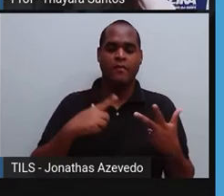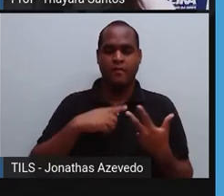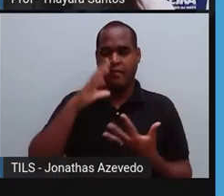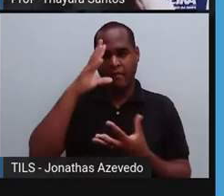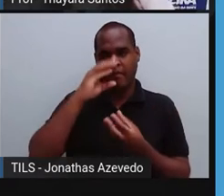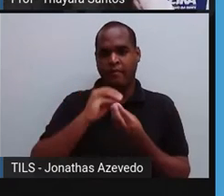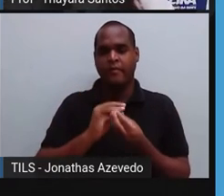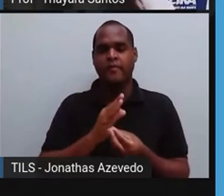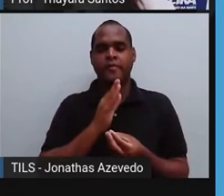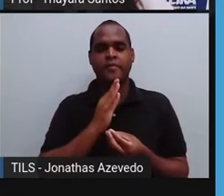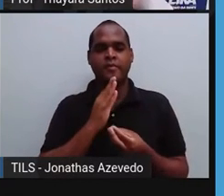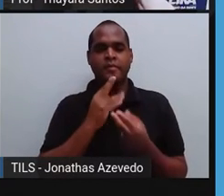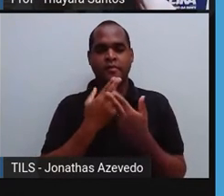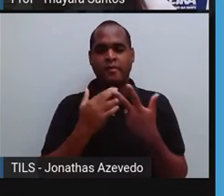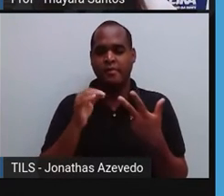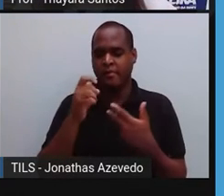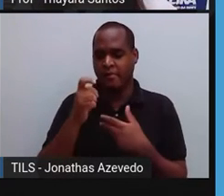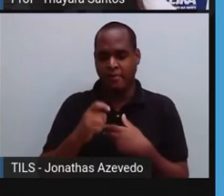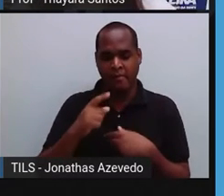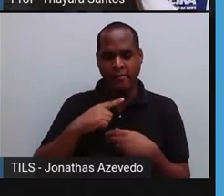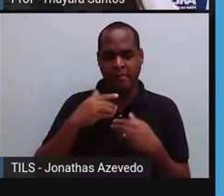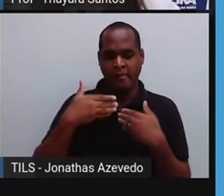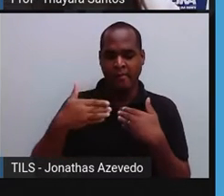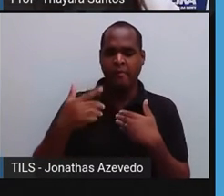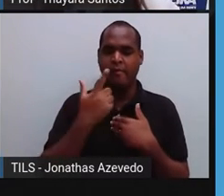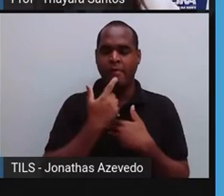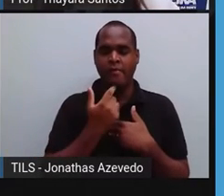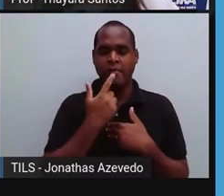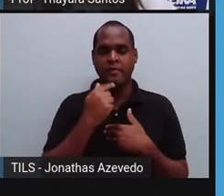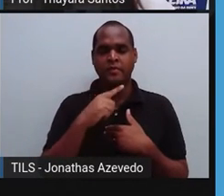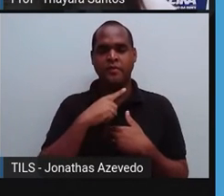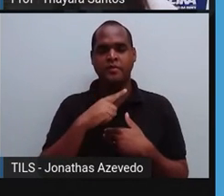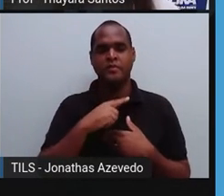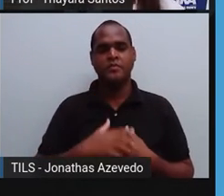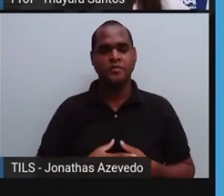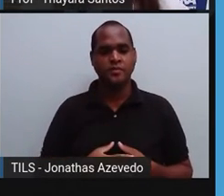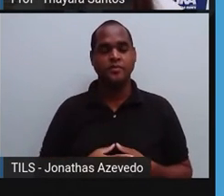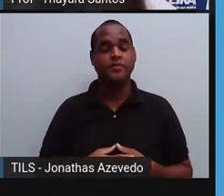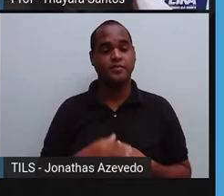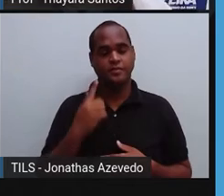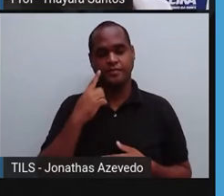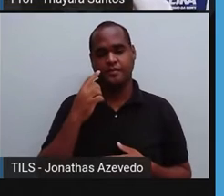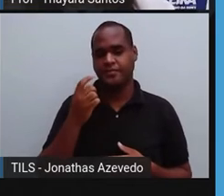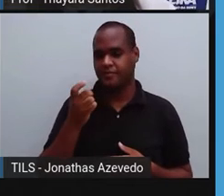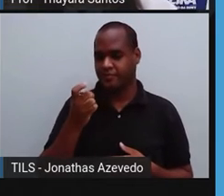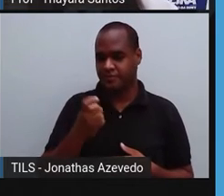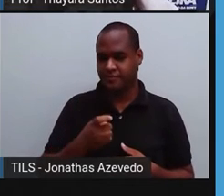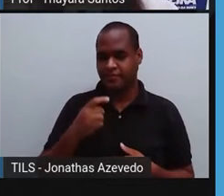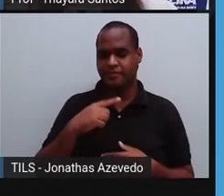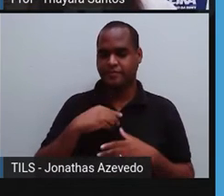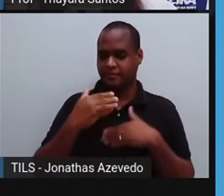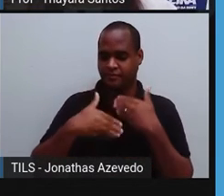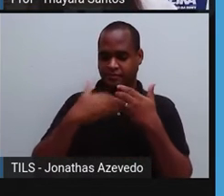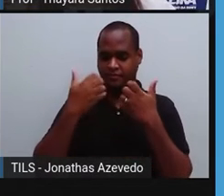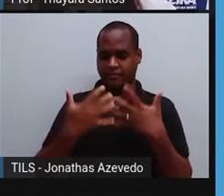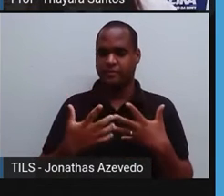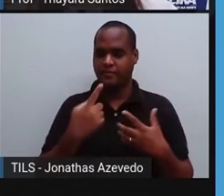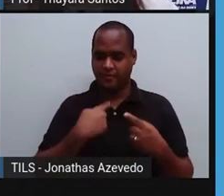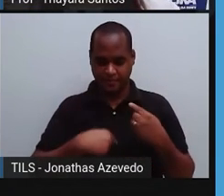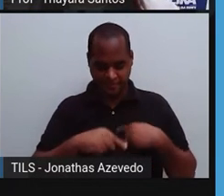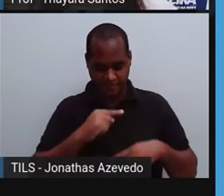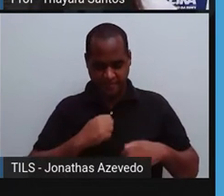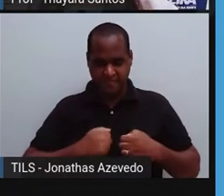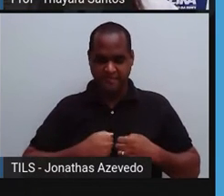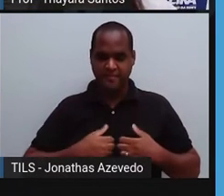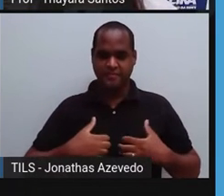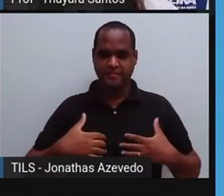o oxigênio quando ele estiver ali passando pelo sangue. Quando esse oxigênio, quando no processo lá da circulação pulmonar,